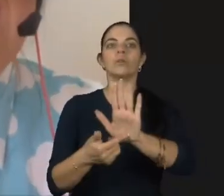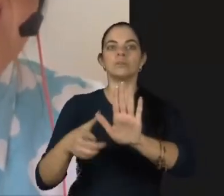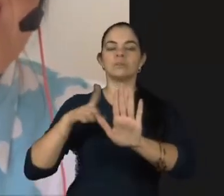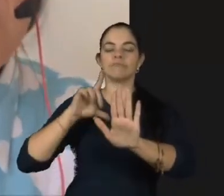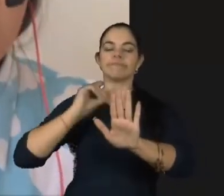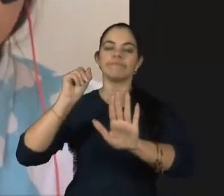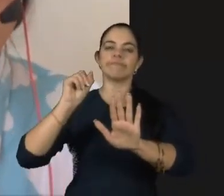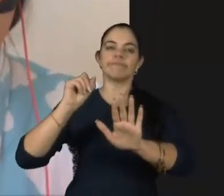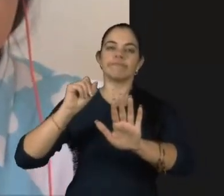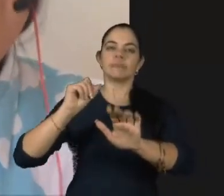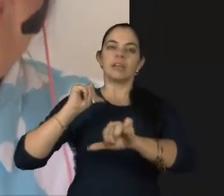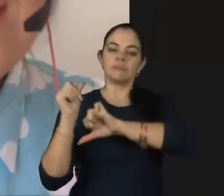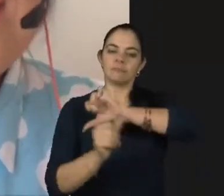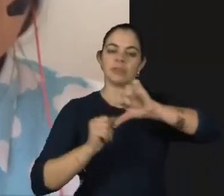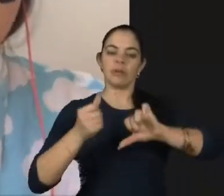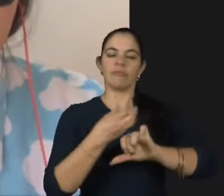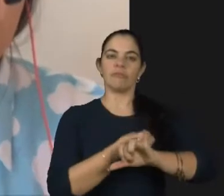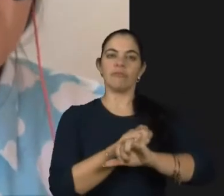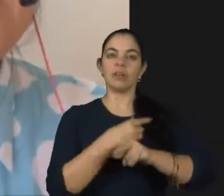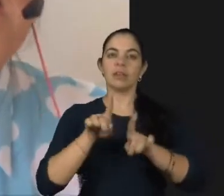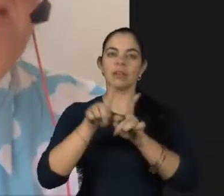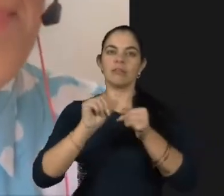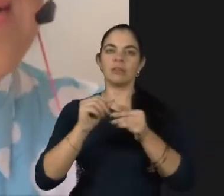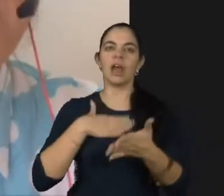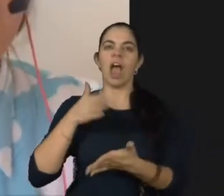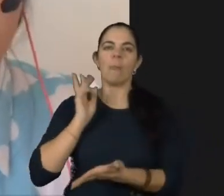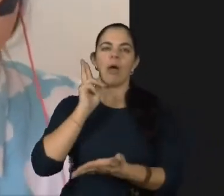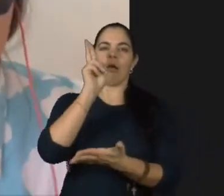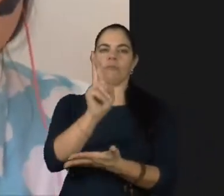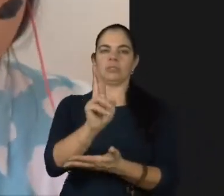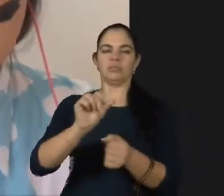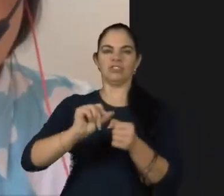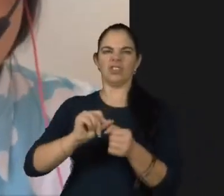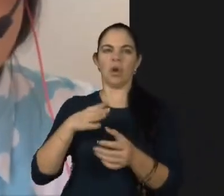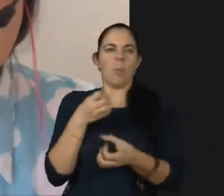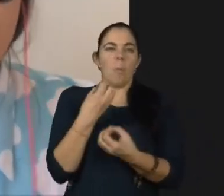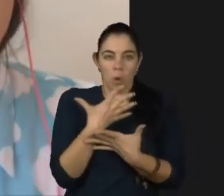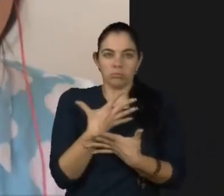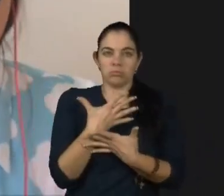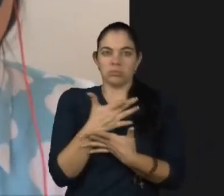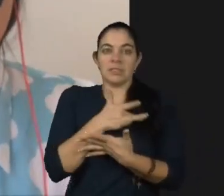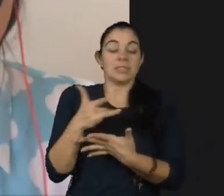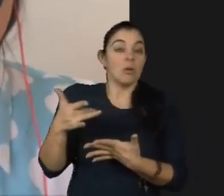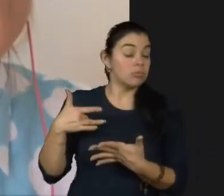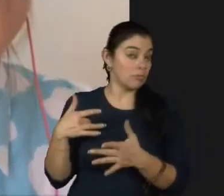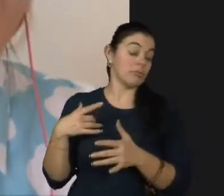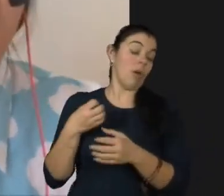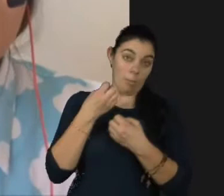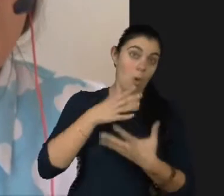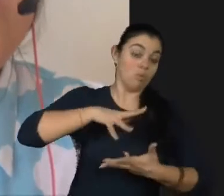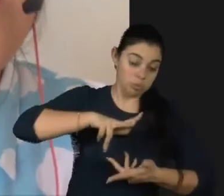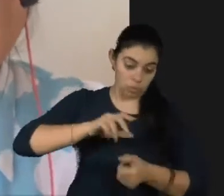aliada em transformar a vida e se tornar essa representatividade autossaudável. Sim. Mostrando que o mundo,